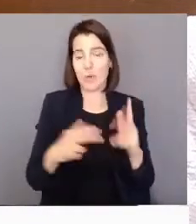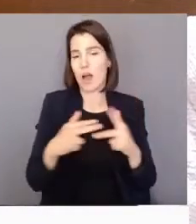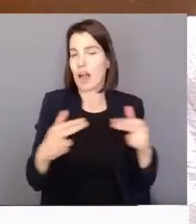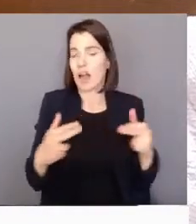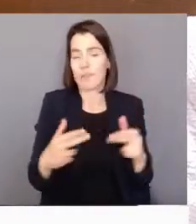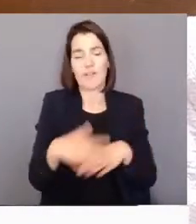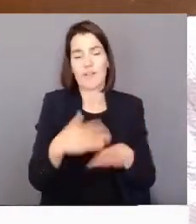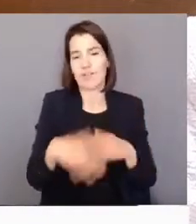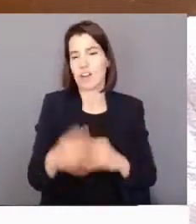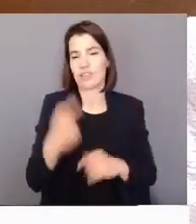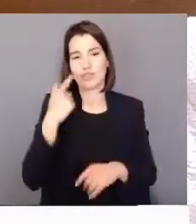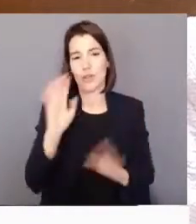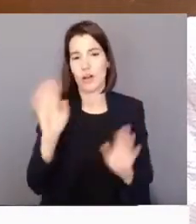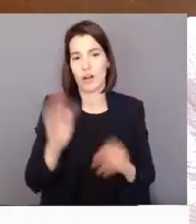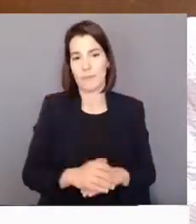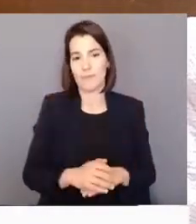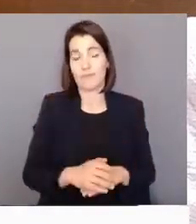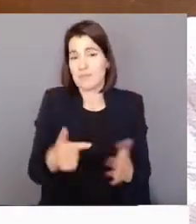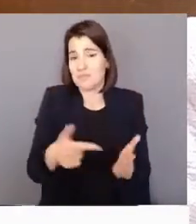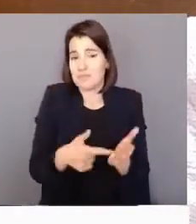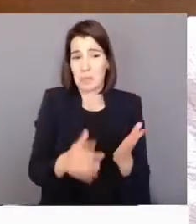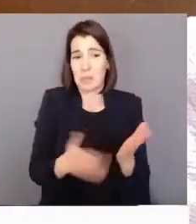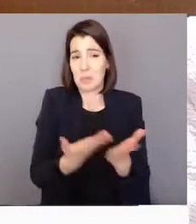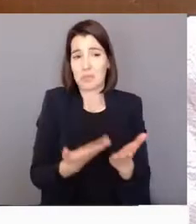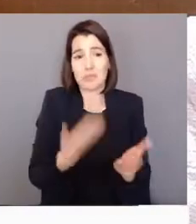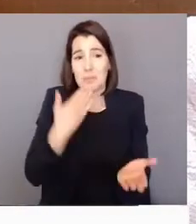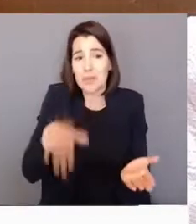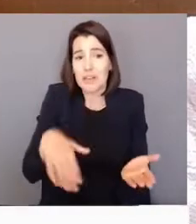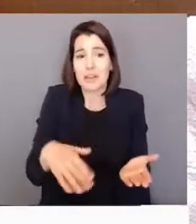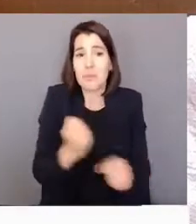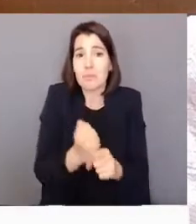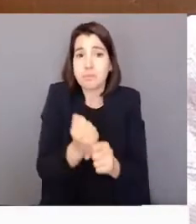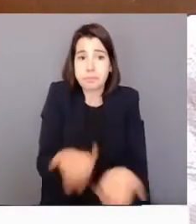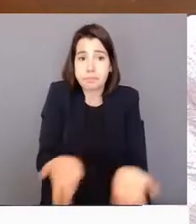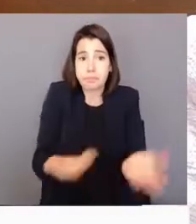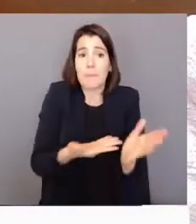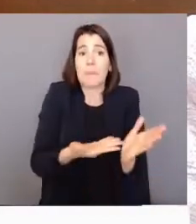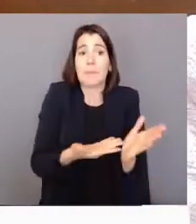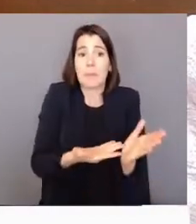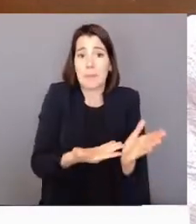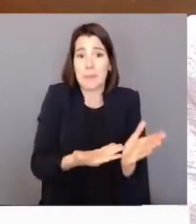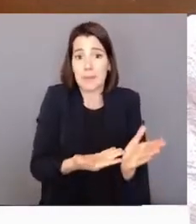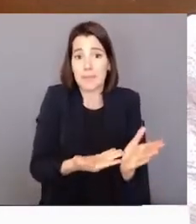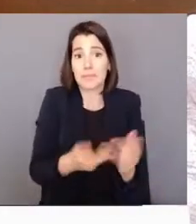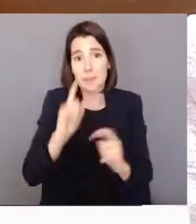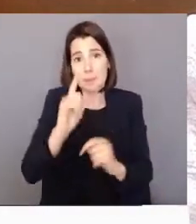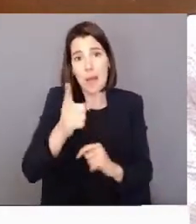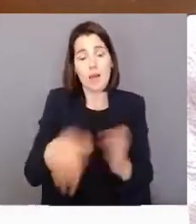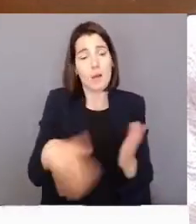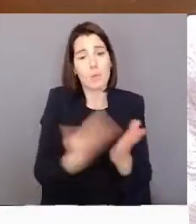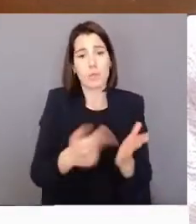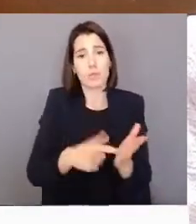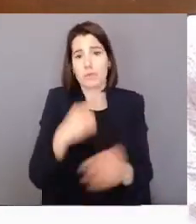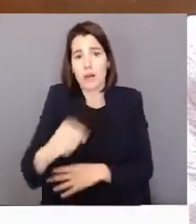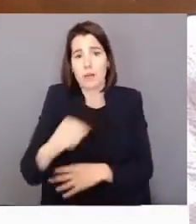Portanto, é de facto uma inutilidade. É uma inutilidade. E, portanto, acho que o bom senso deve recomendar que esta proposta seja rejeitada.